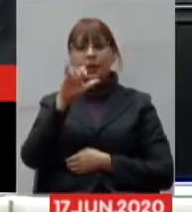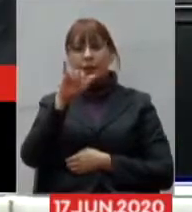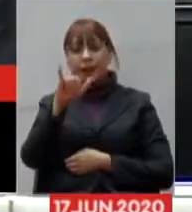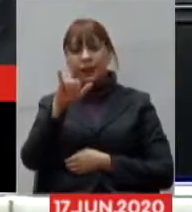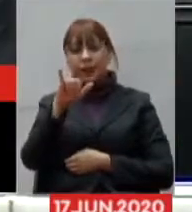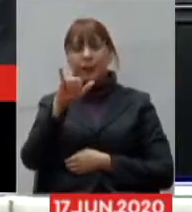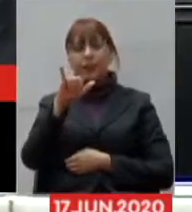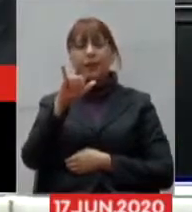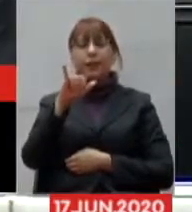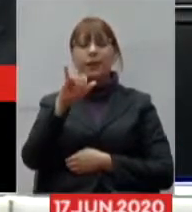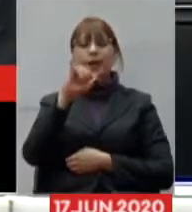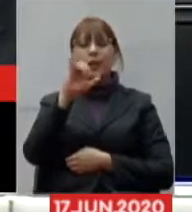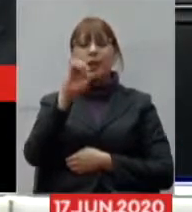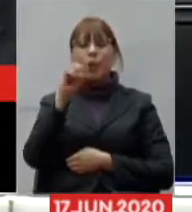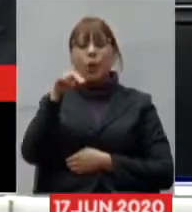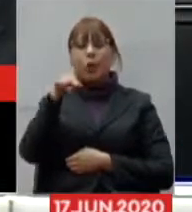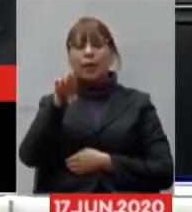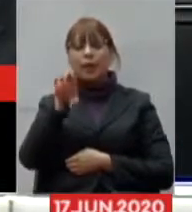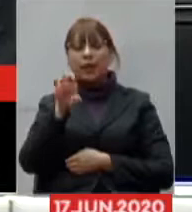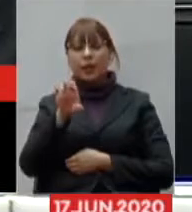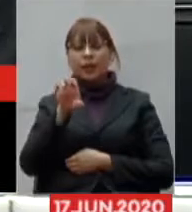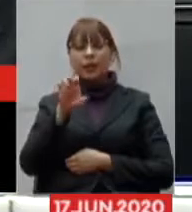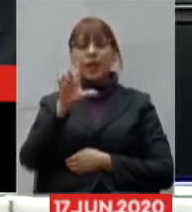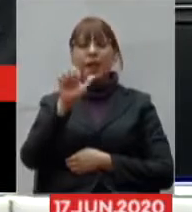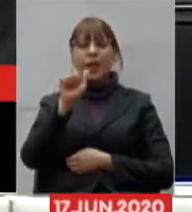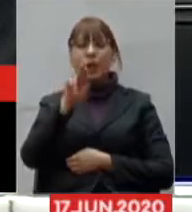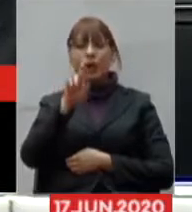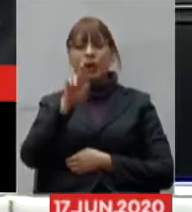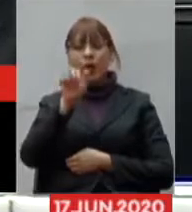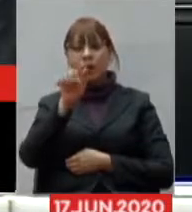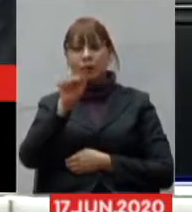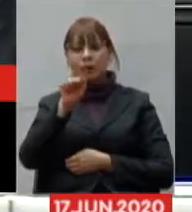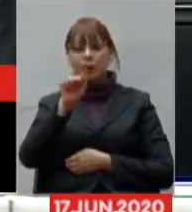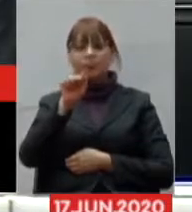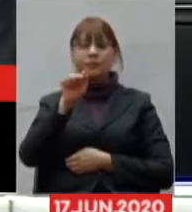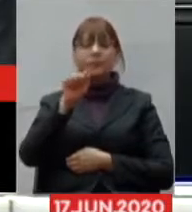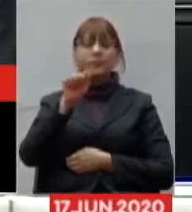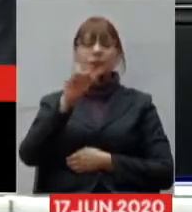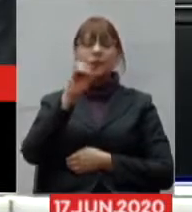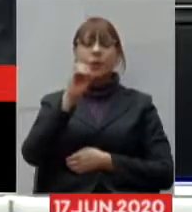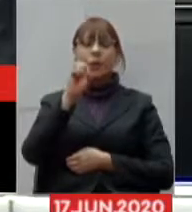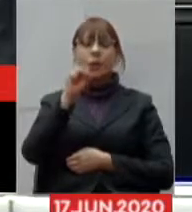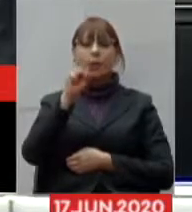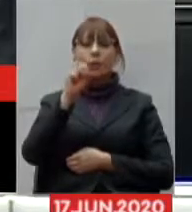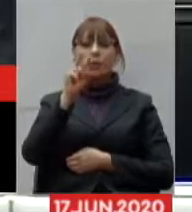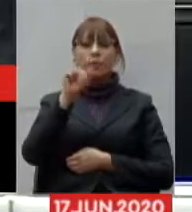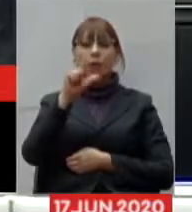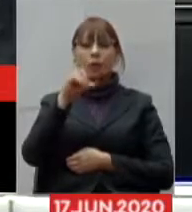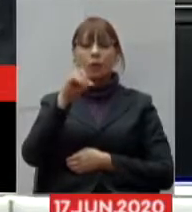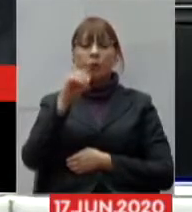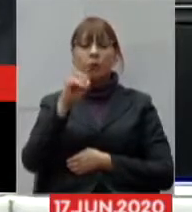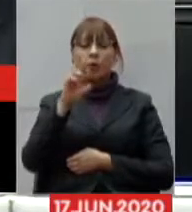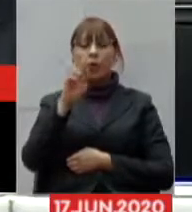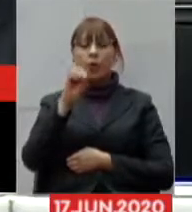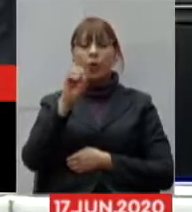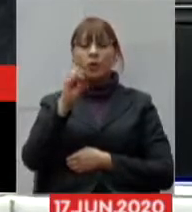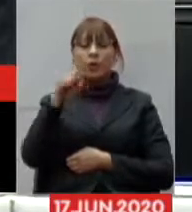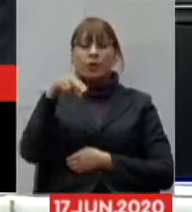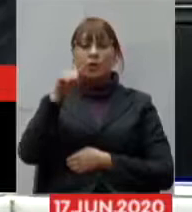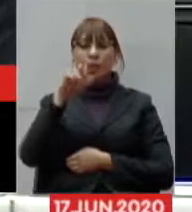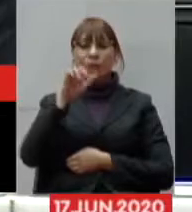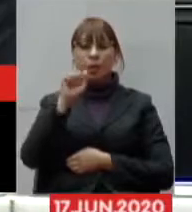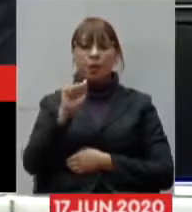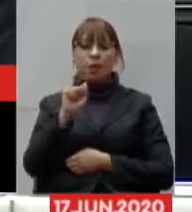deputada Ione Pinheiro, deputada Laura Serrano, deputado Oswaldo Lopes, deputada Rosângela Reis e